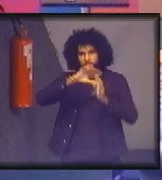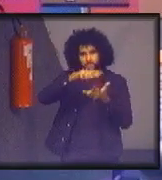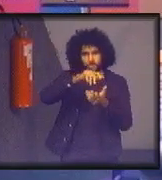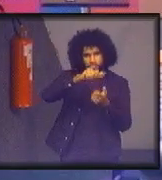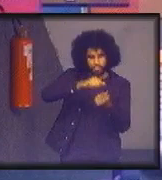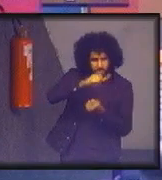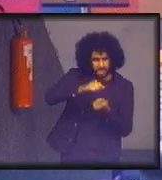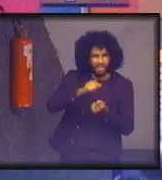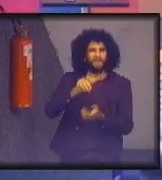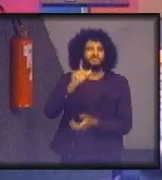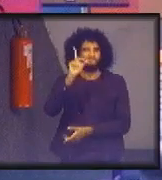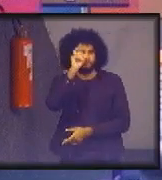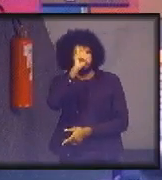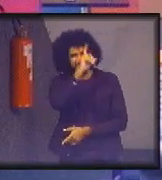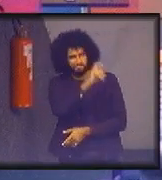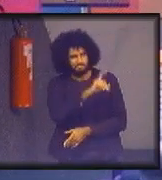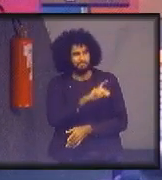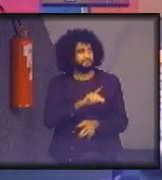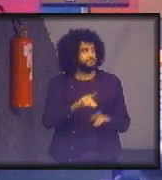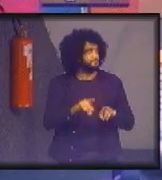é muito difícil. Quer dizer,